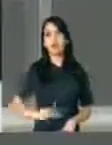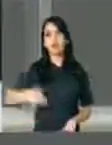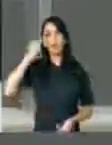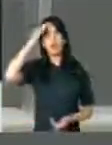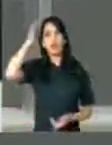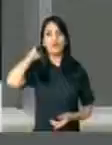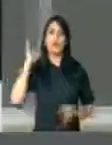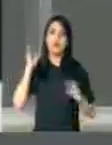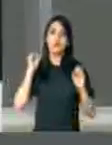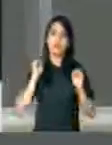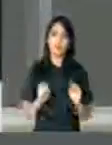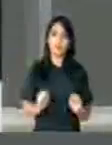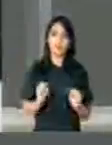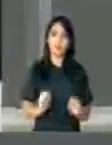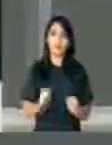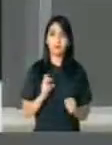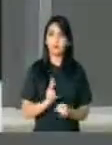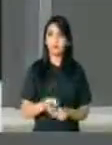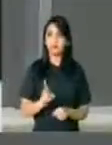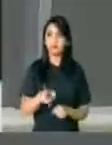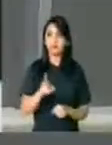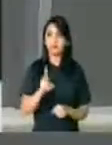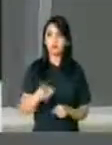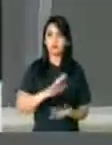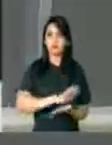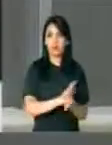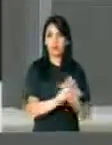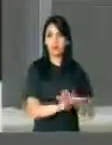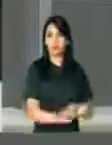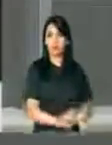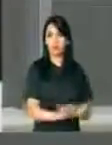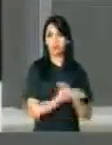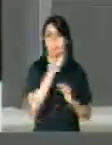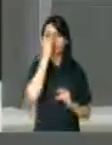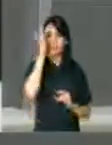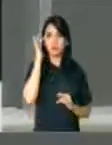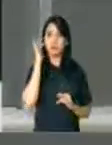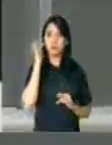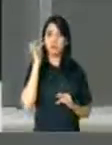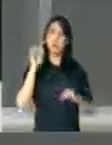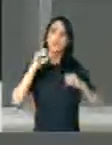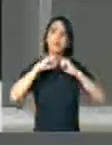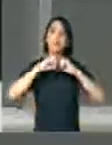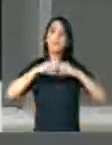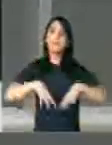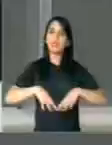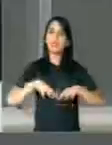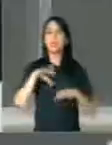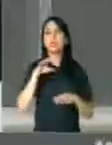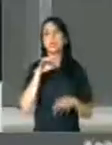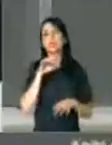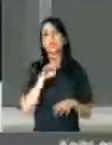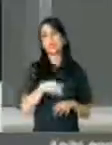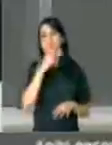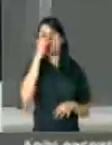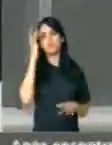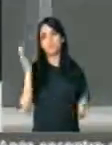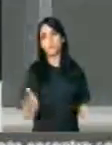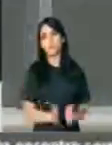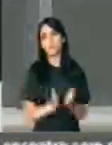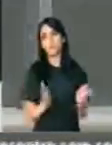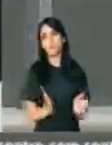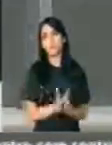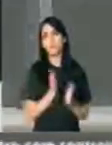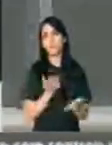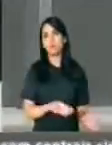o rolo compreensor nessa política e quem vai sair perdendo são os pobres, são os nossos jovens,